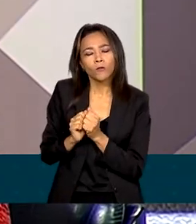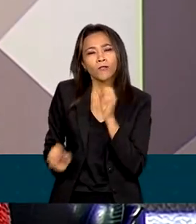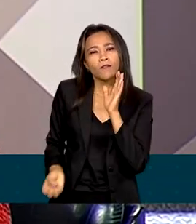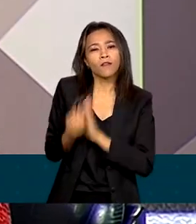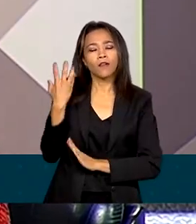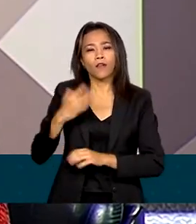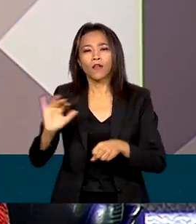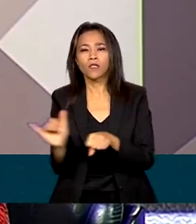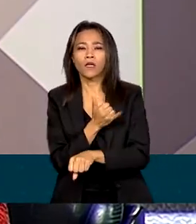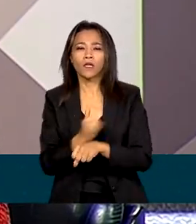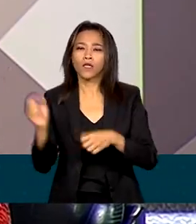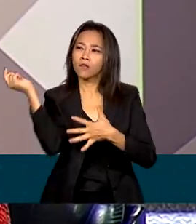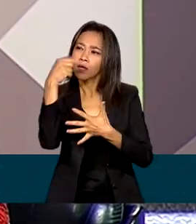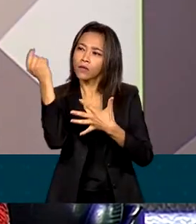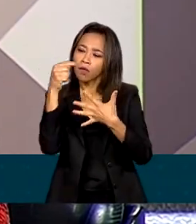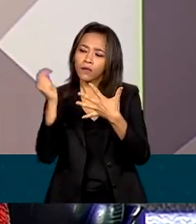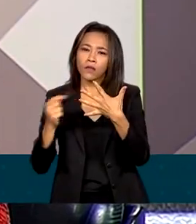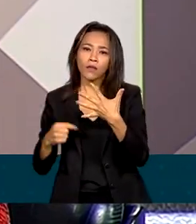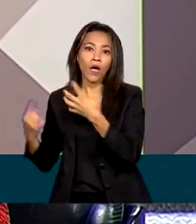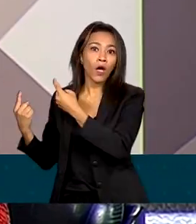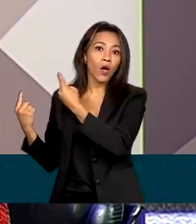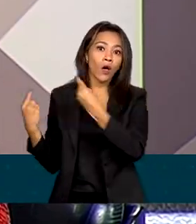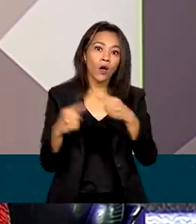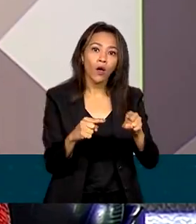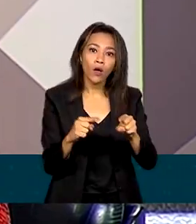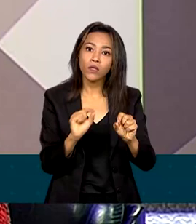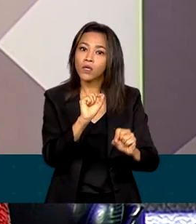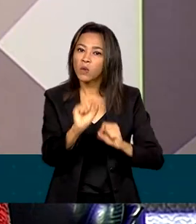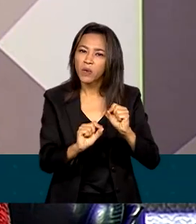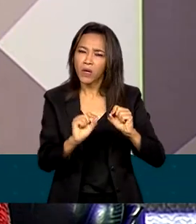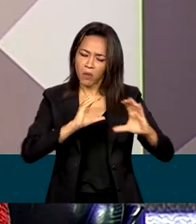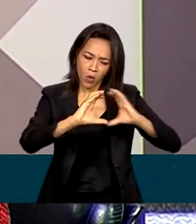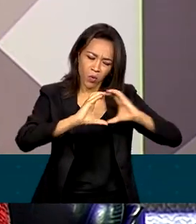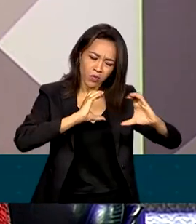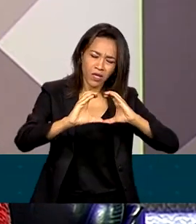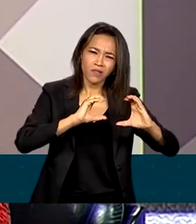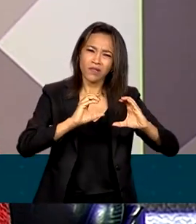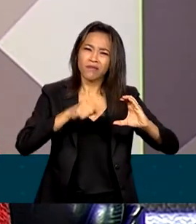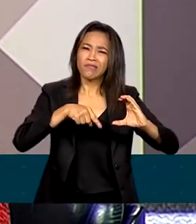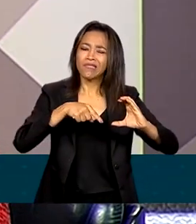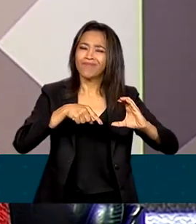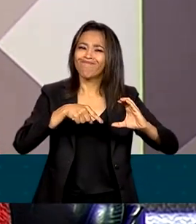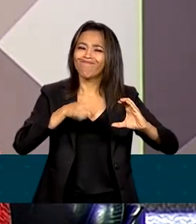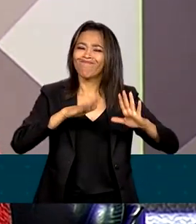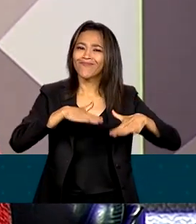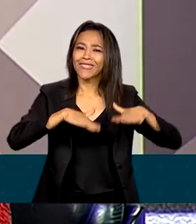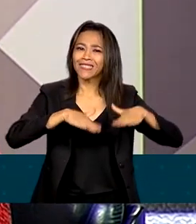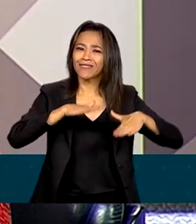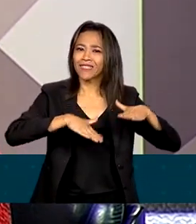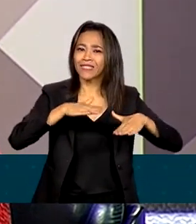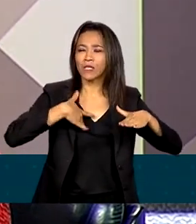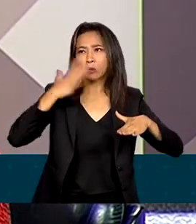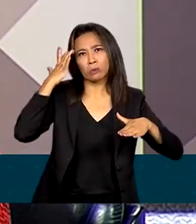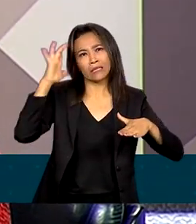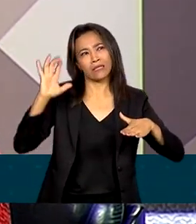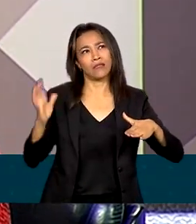criarmos mecanismos de combate a uma comunicação que muitas vezes, não sei se